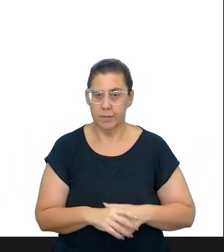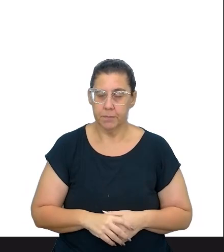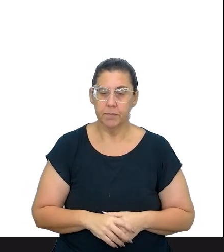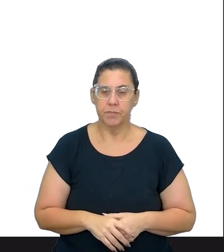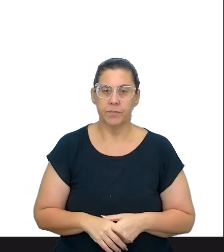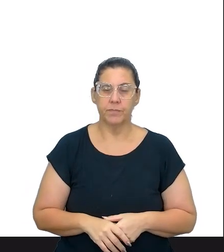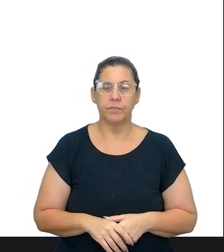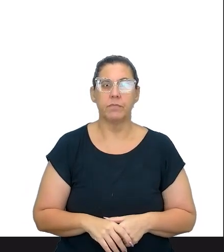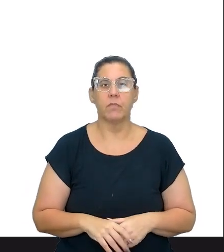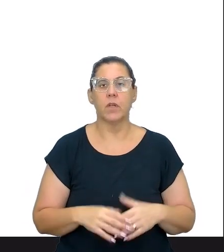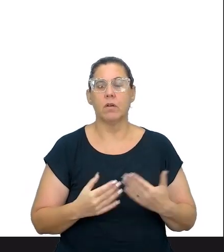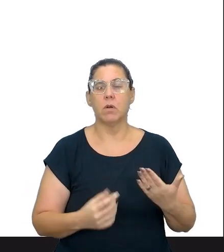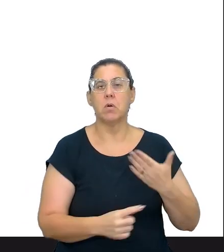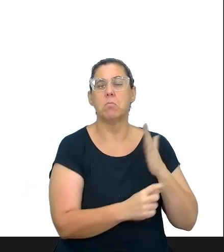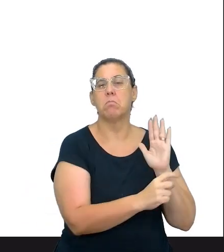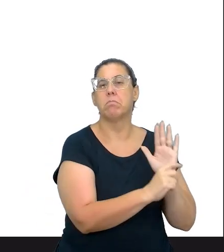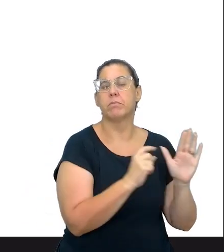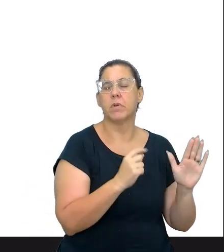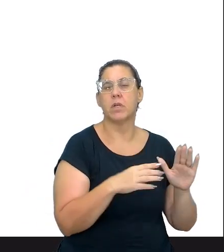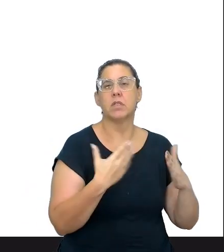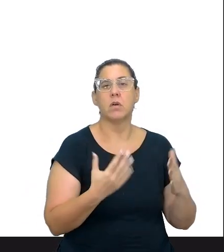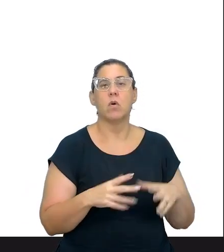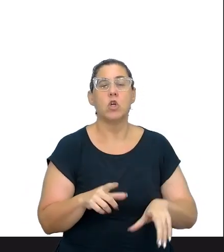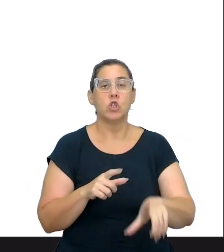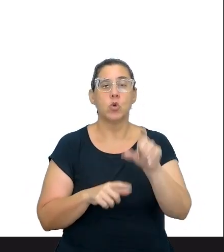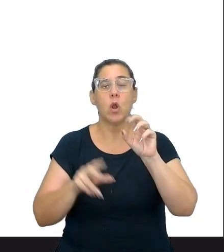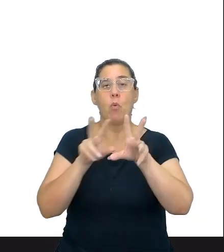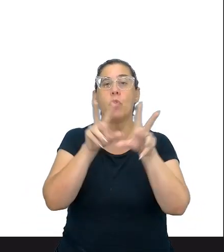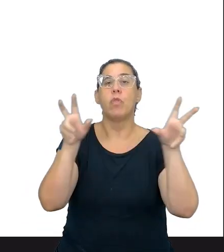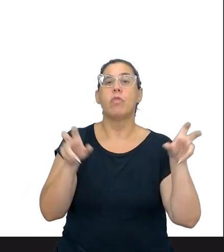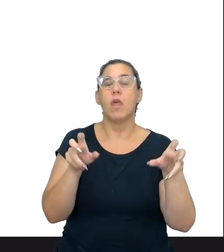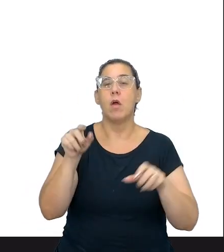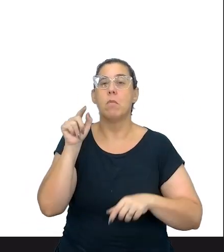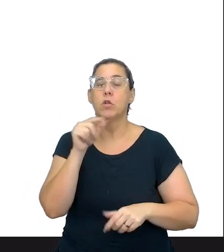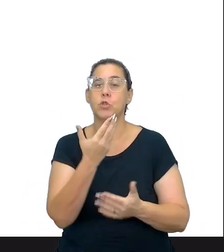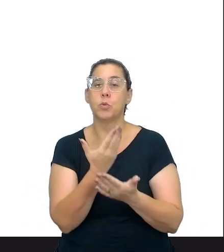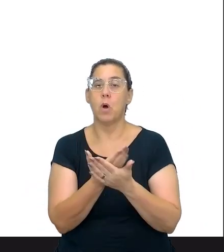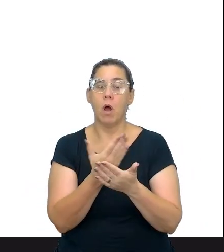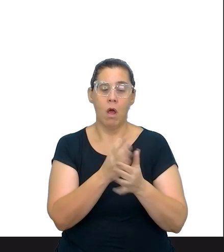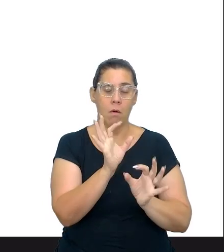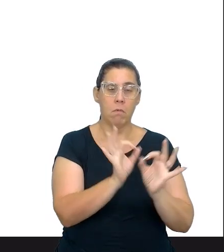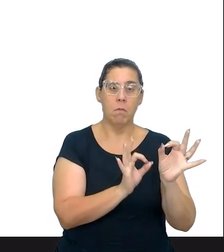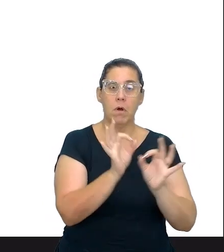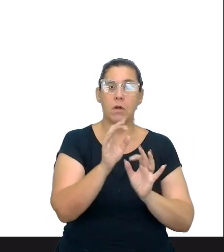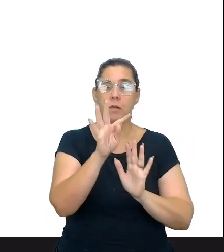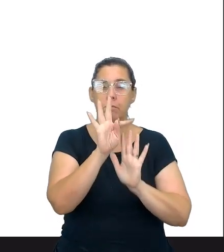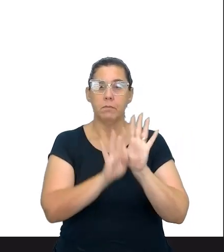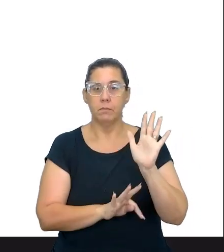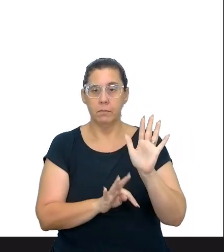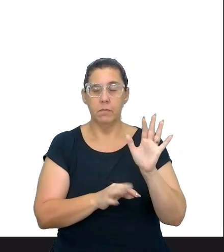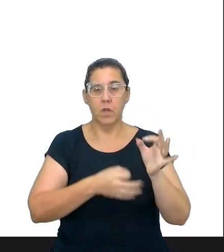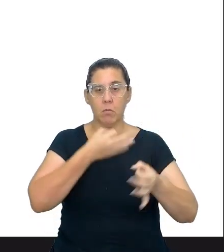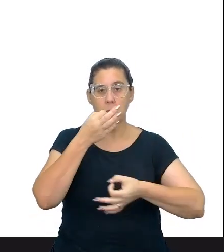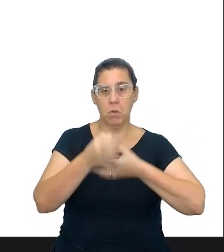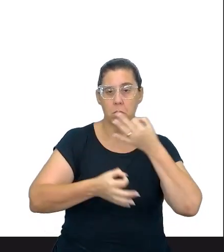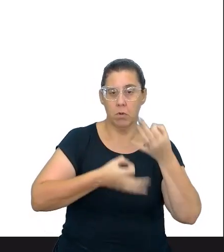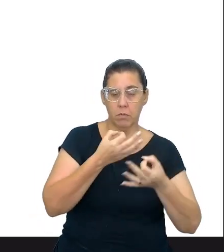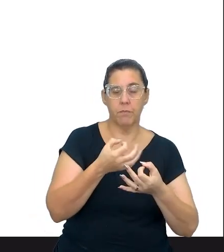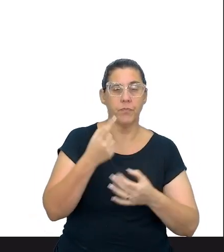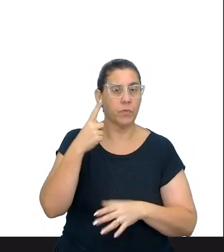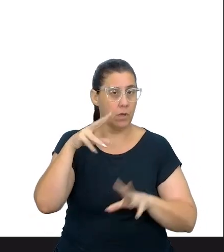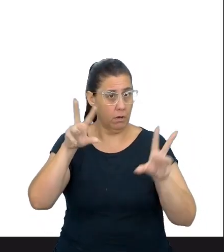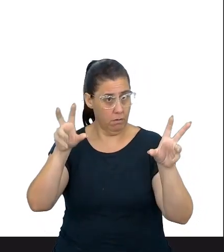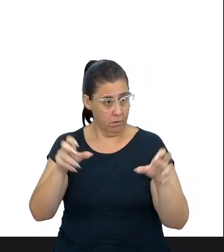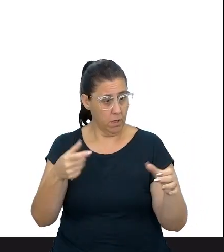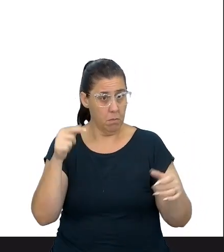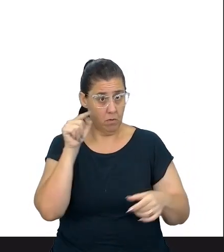autor. Então, escolha um dos temas da sua aula e redija um texto dissertativo argumentativo sobre esse tema,